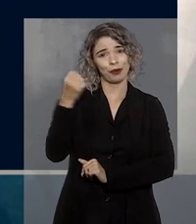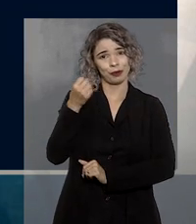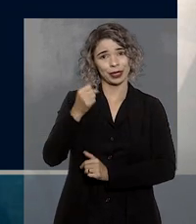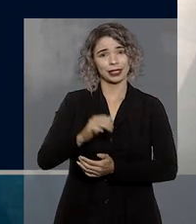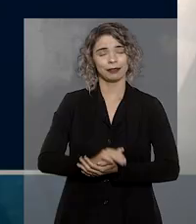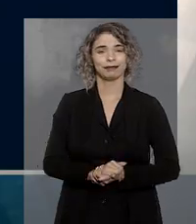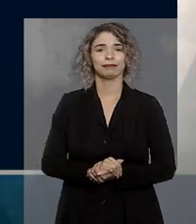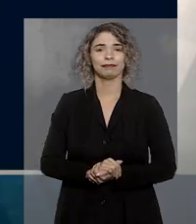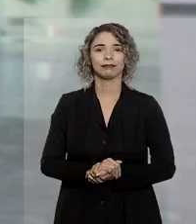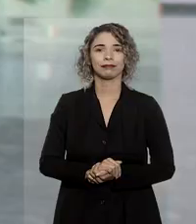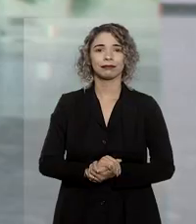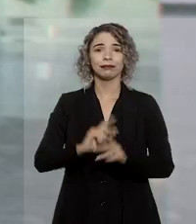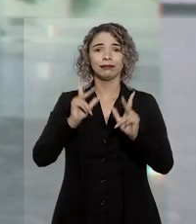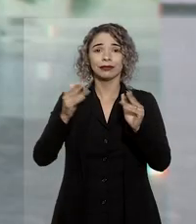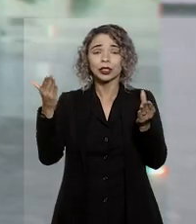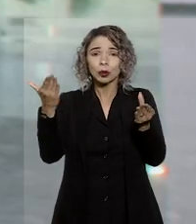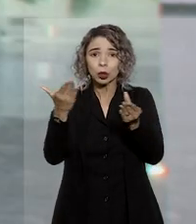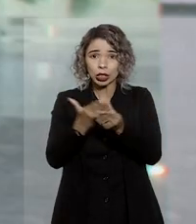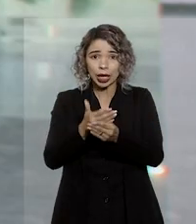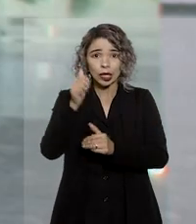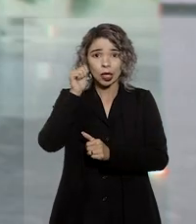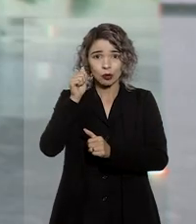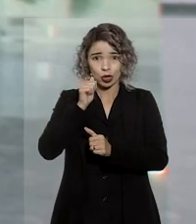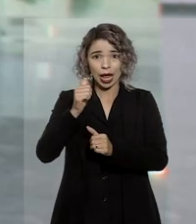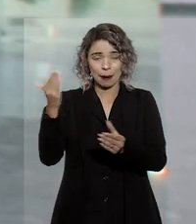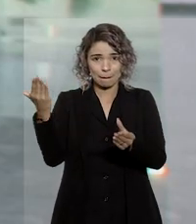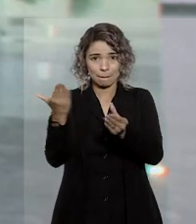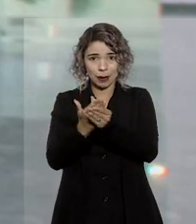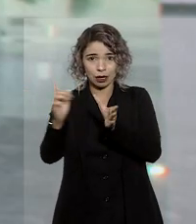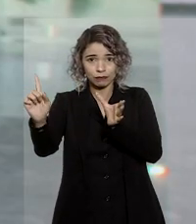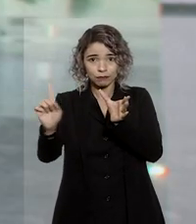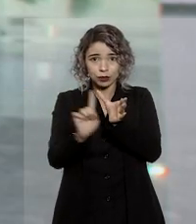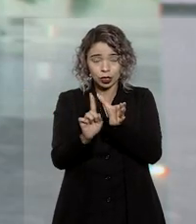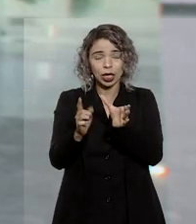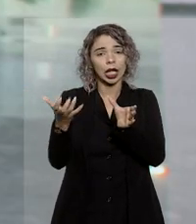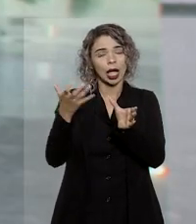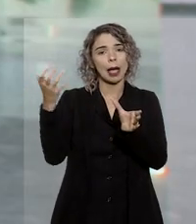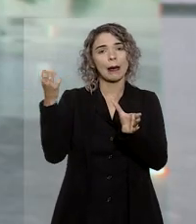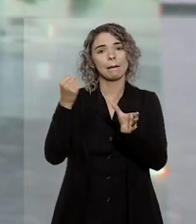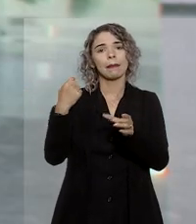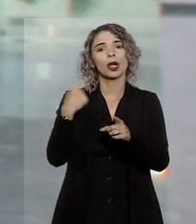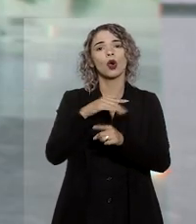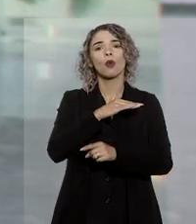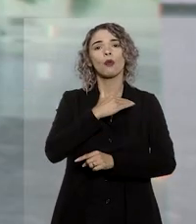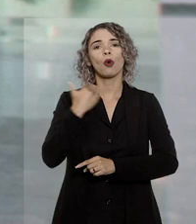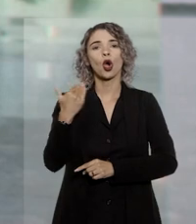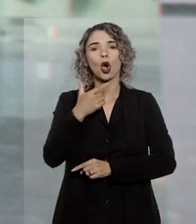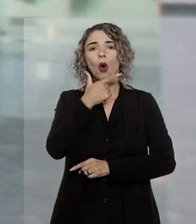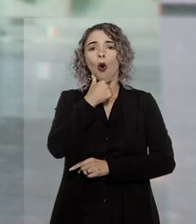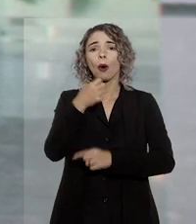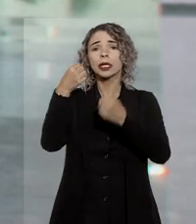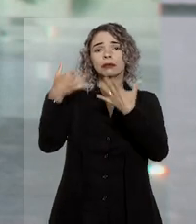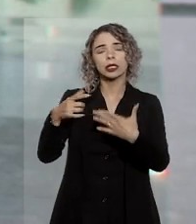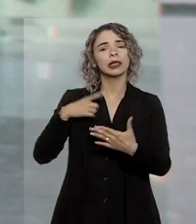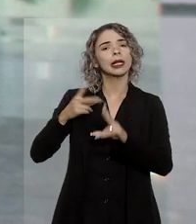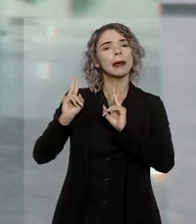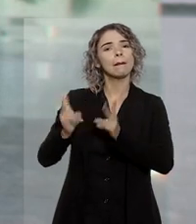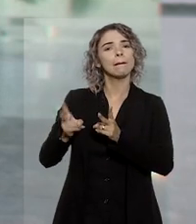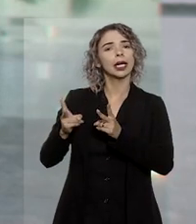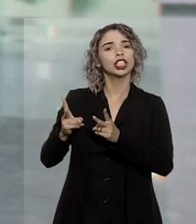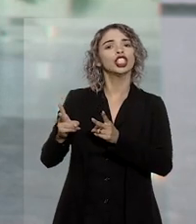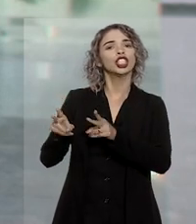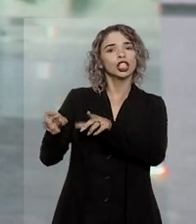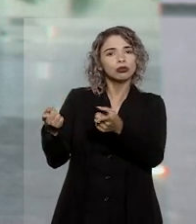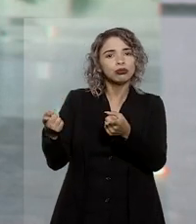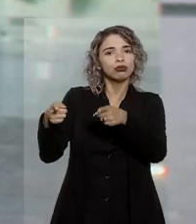benefício previdenciário. De acordo com o processo, uma mulher ajuizou a ação buscando receber a pensão após a morte do homem com quem alegou